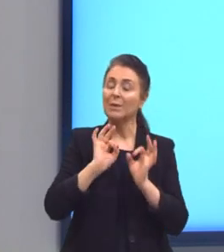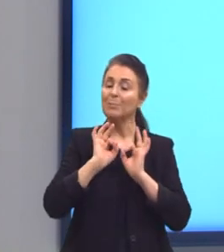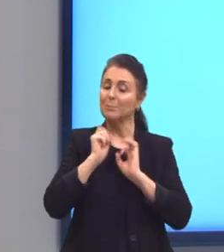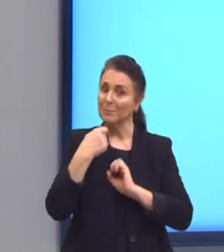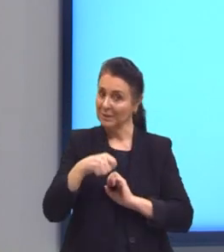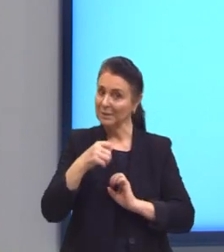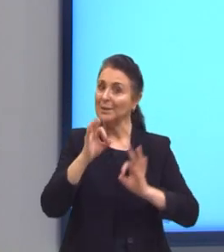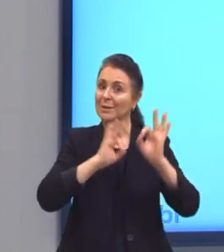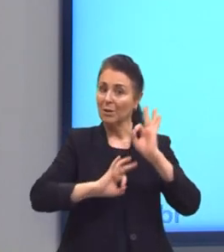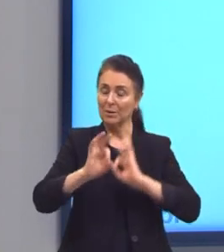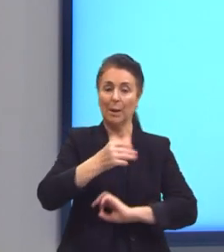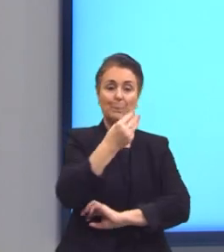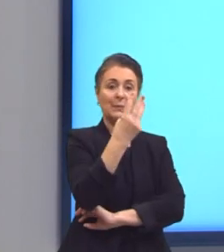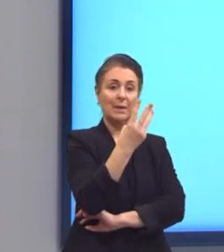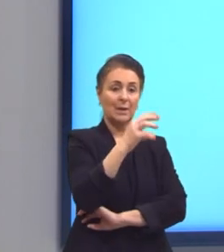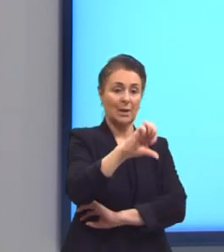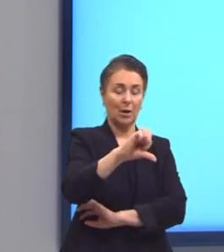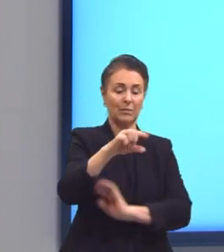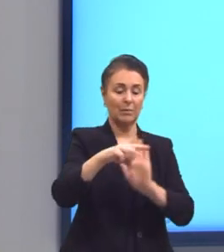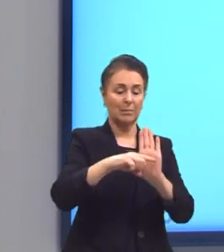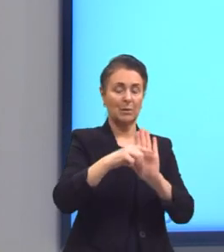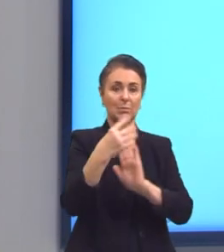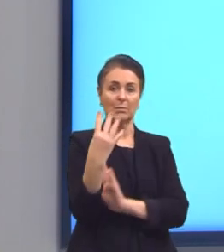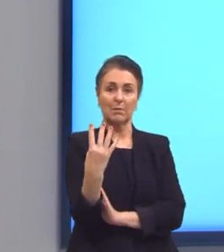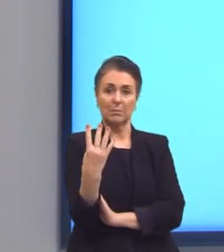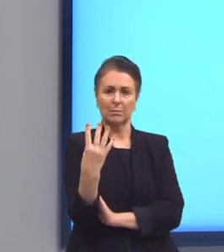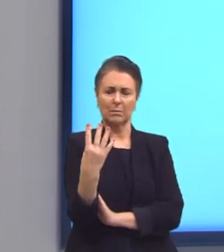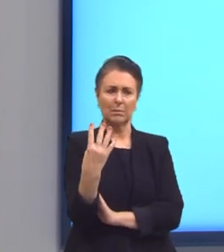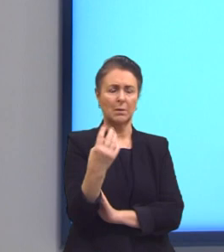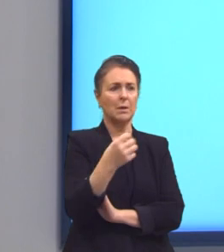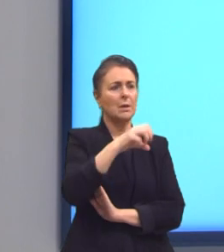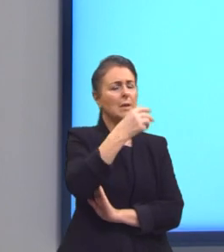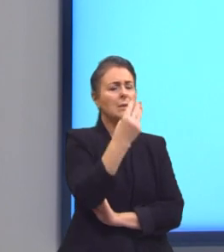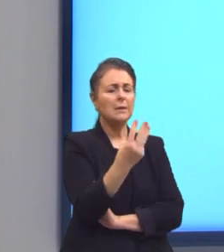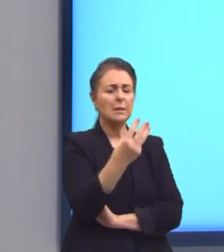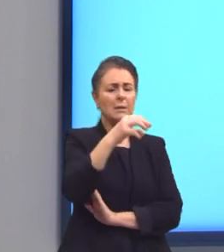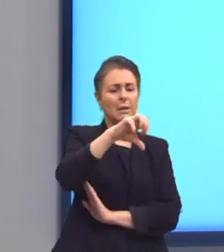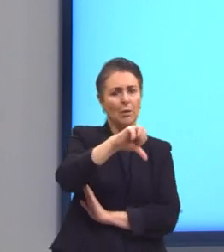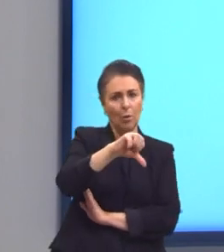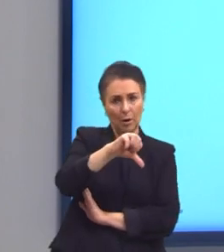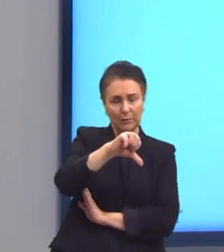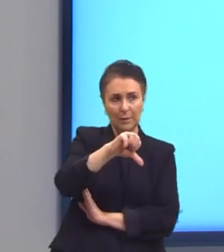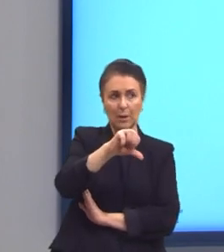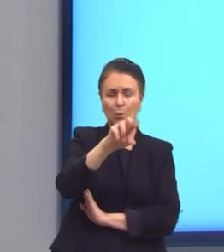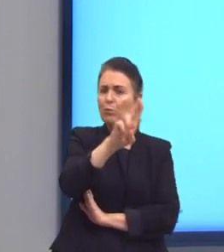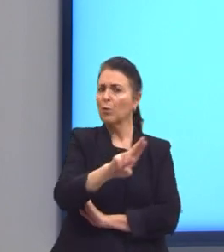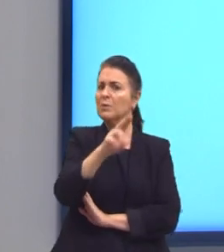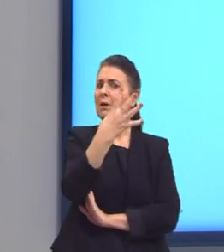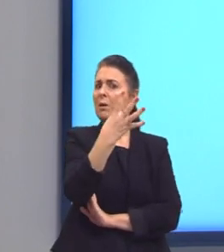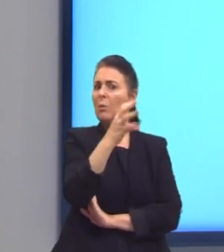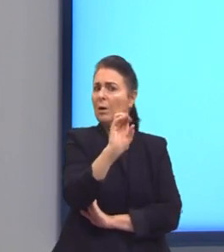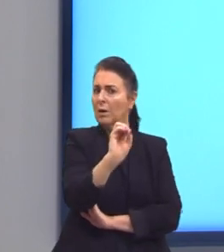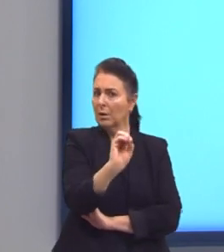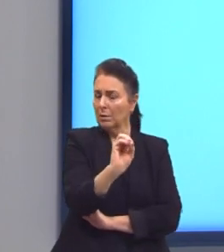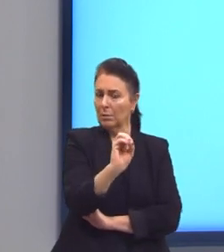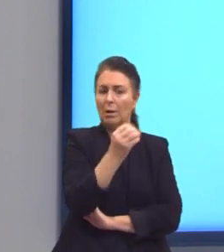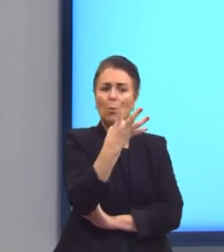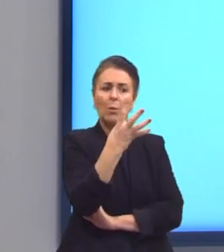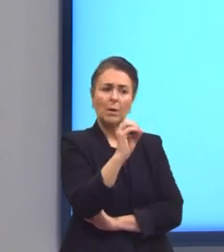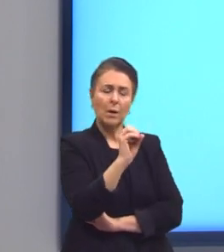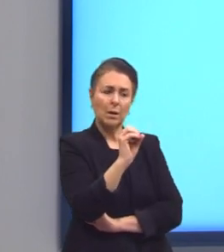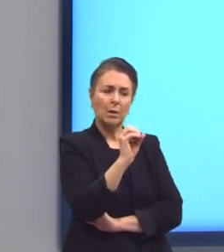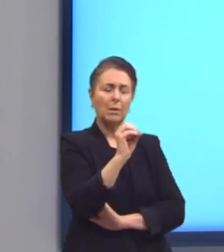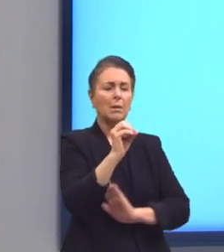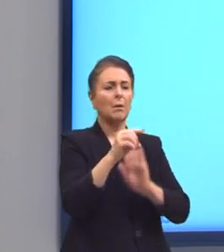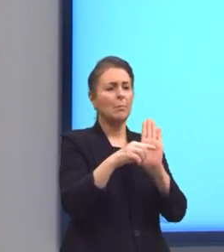Então, aqui, 39 menos 4. 39, se eu arredondar ele para 40, né? 40 menos 4